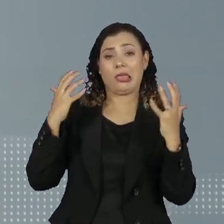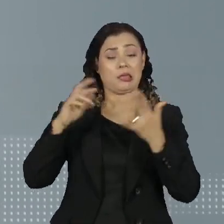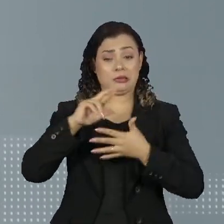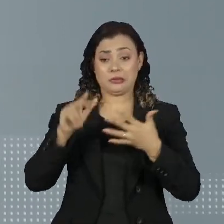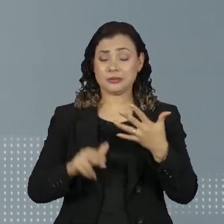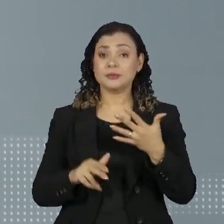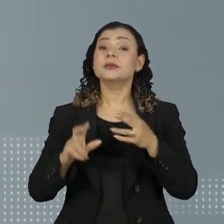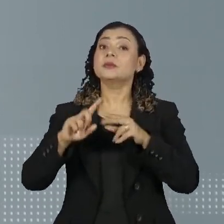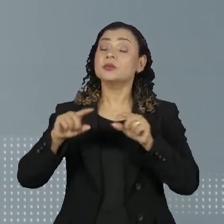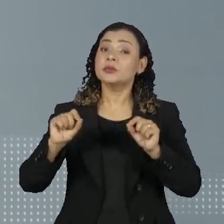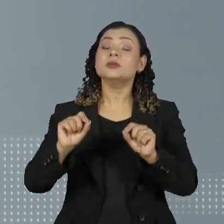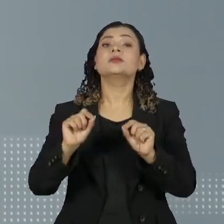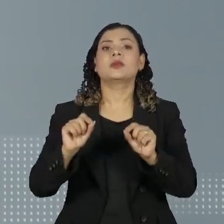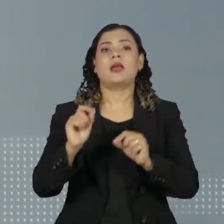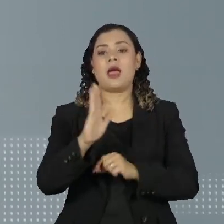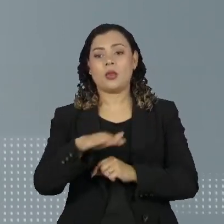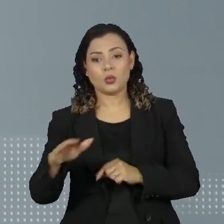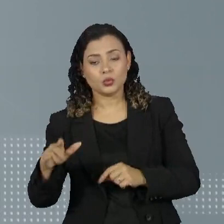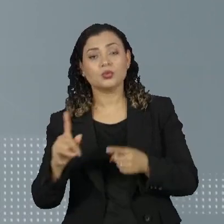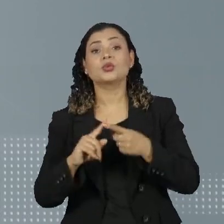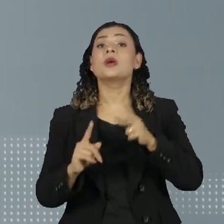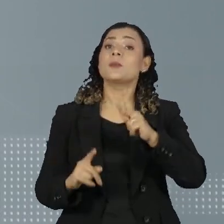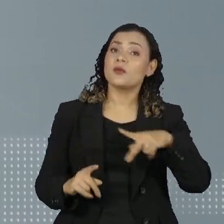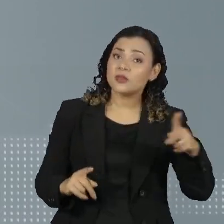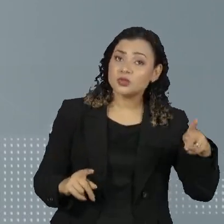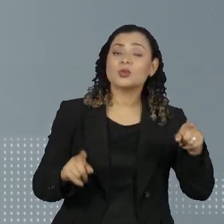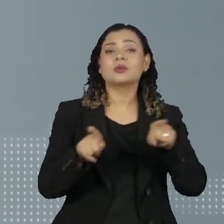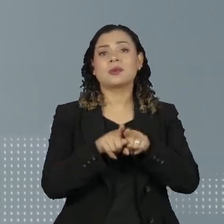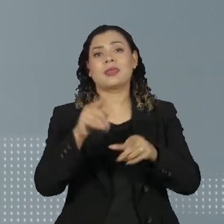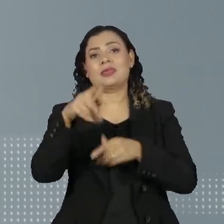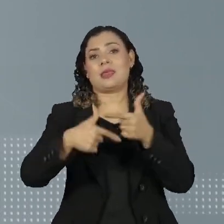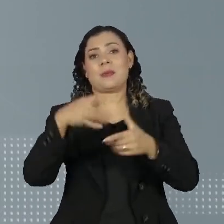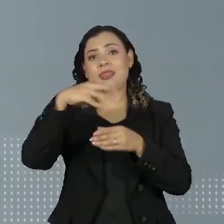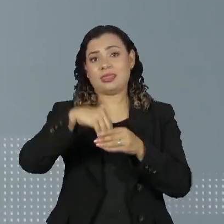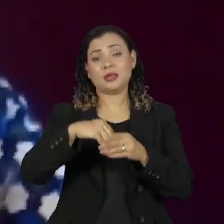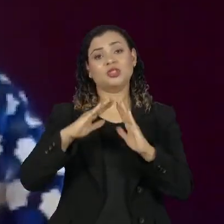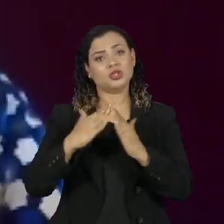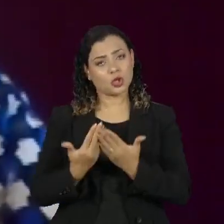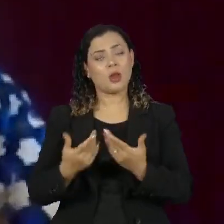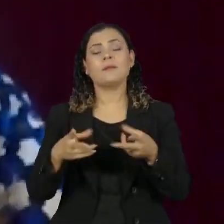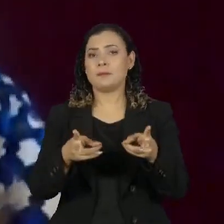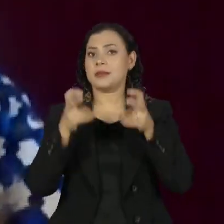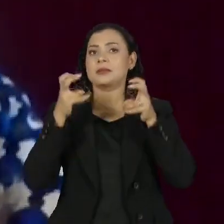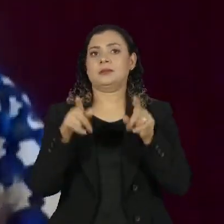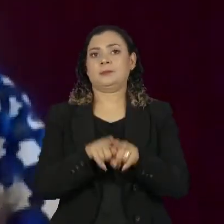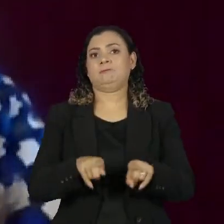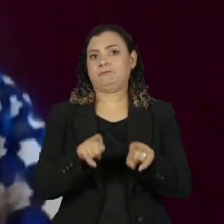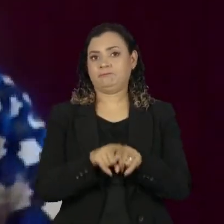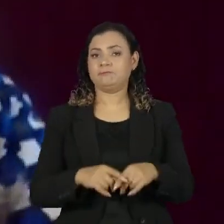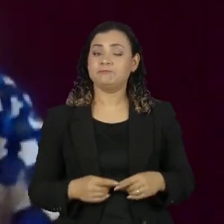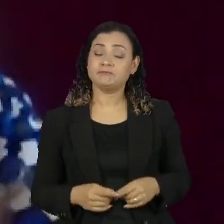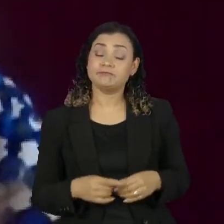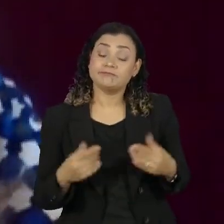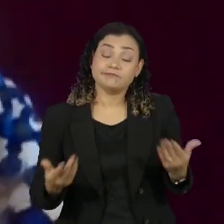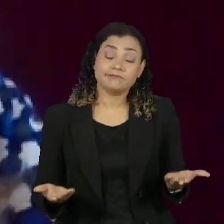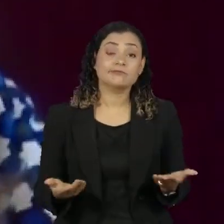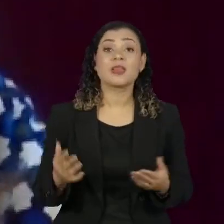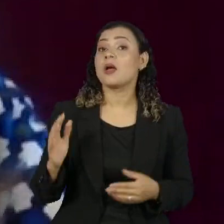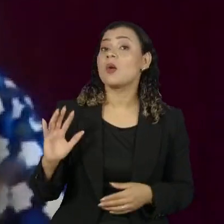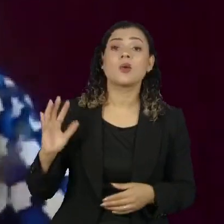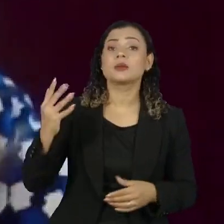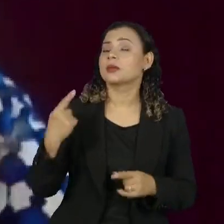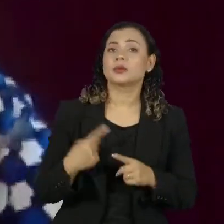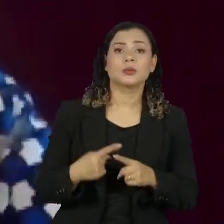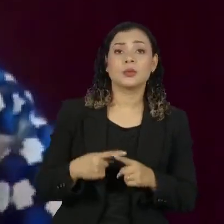os próprios estudantes e também contra quem trabalha nas instituições. Isso acontece em grande medida porque